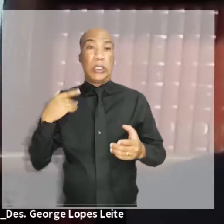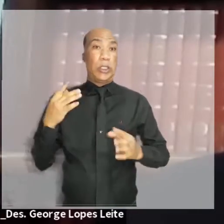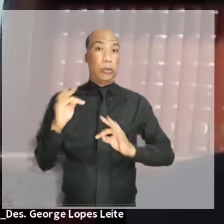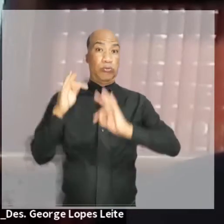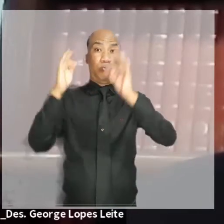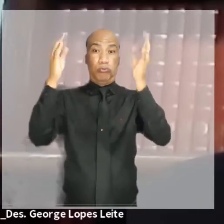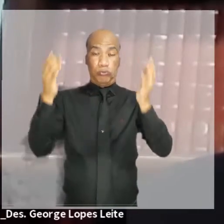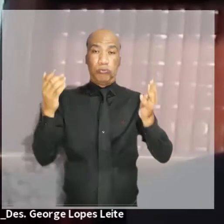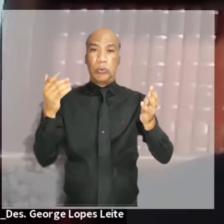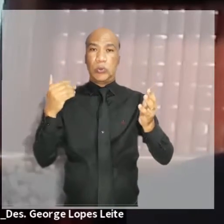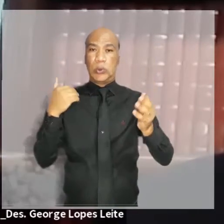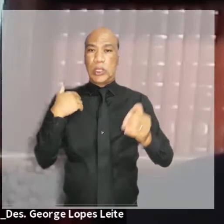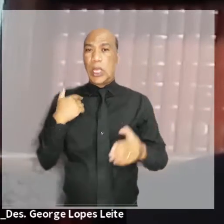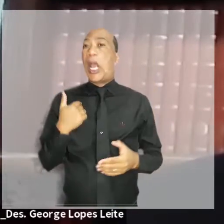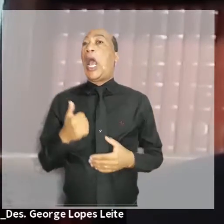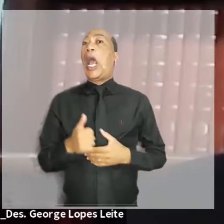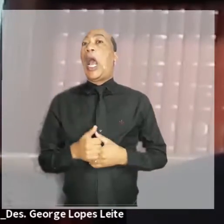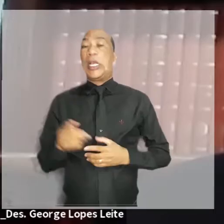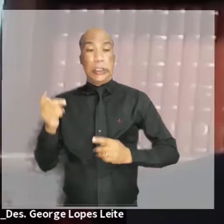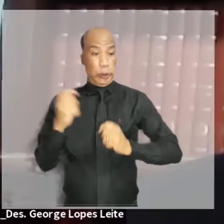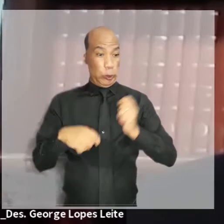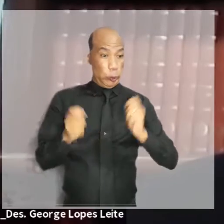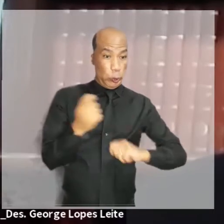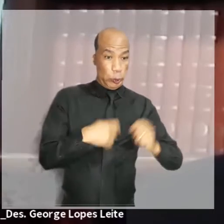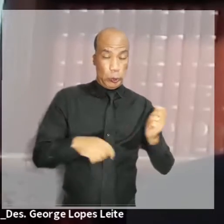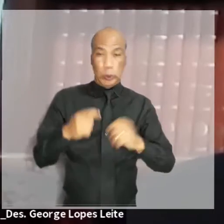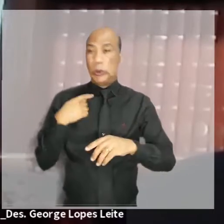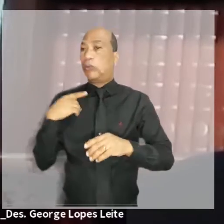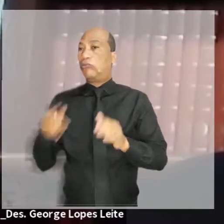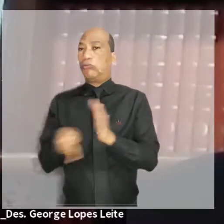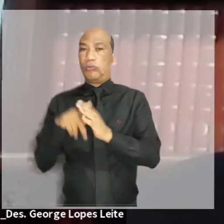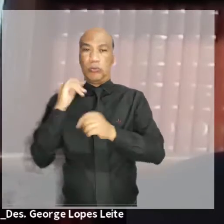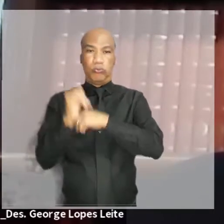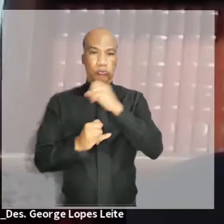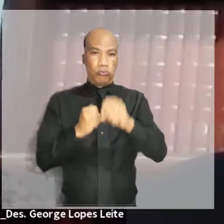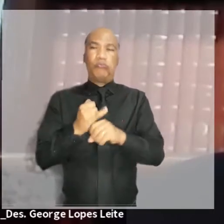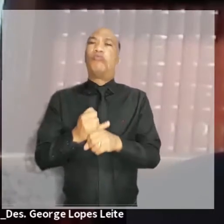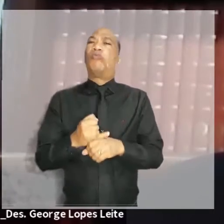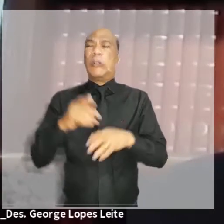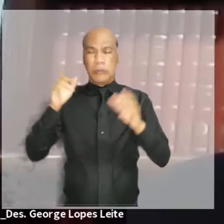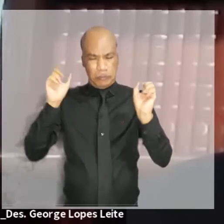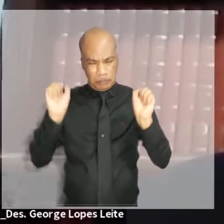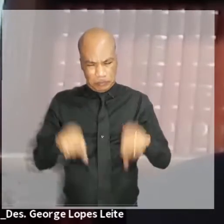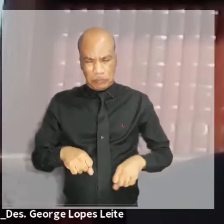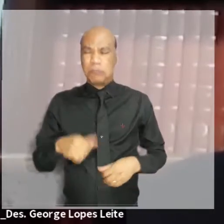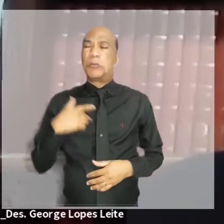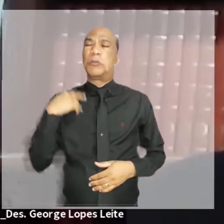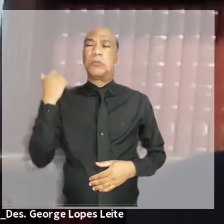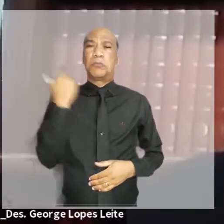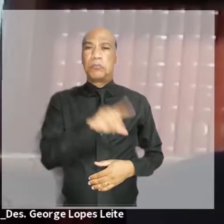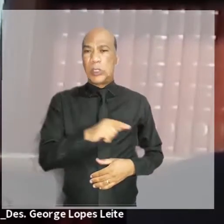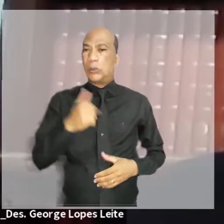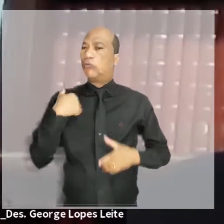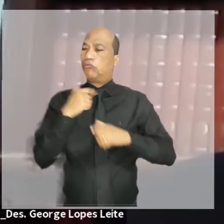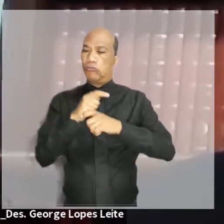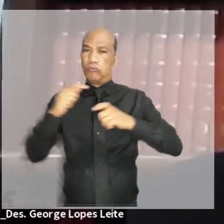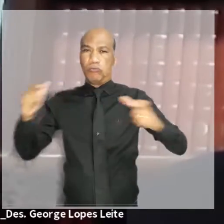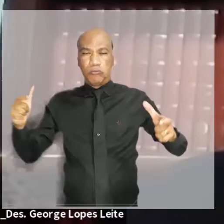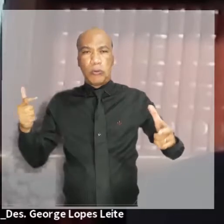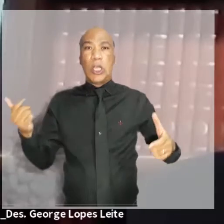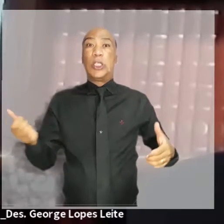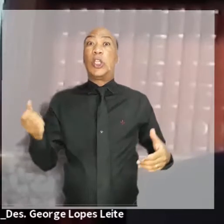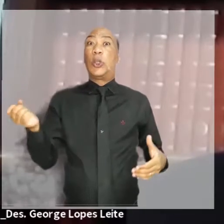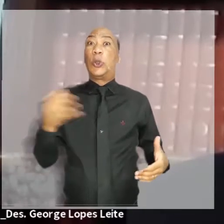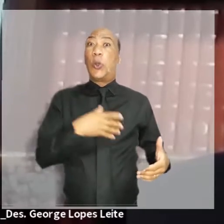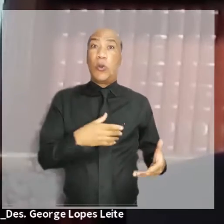a matéria-prima desse processo de virtualização tecnológica, substrato de uma economia digital plenamente constituída,